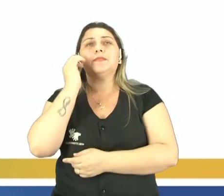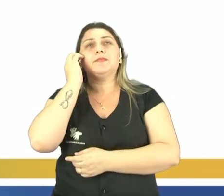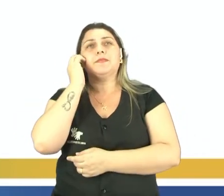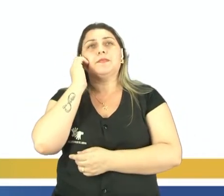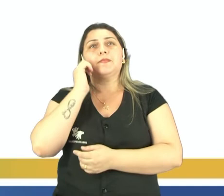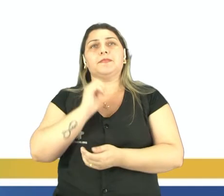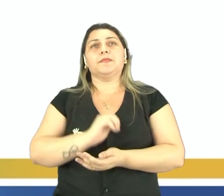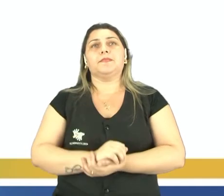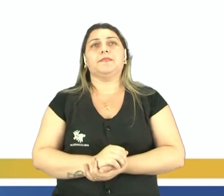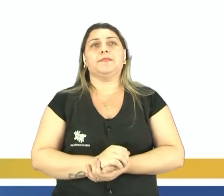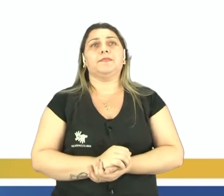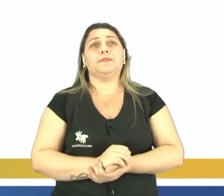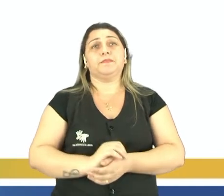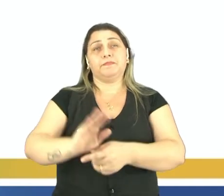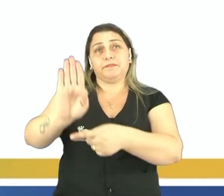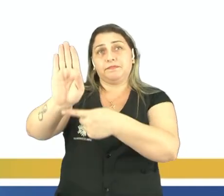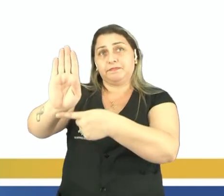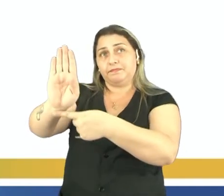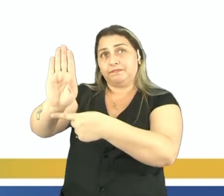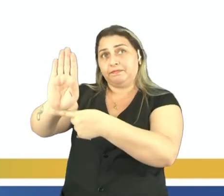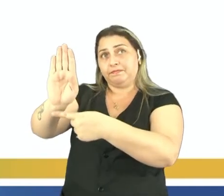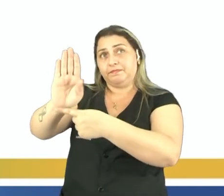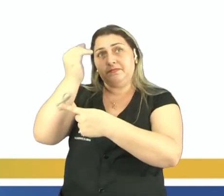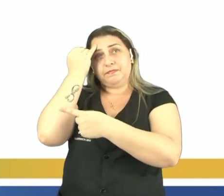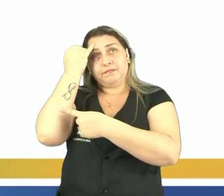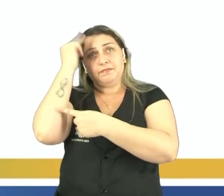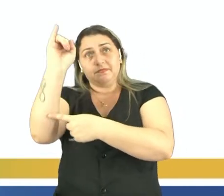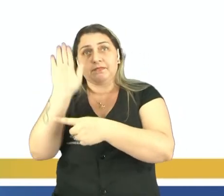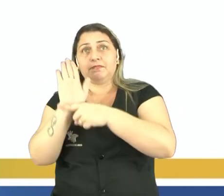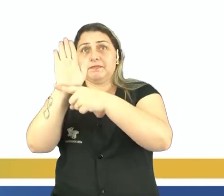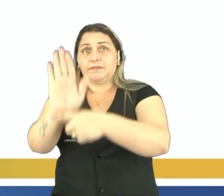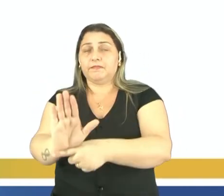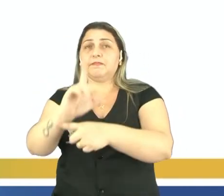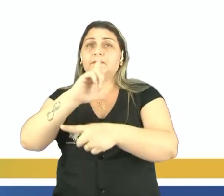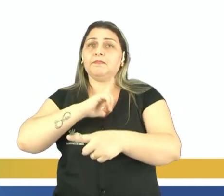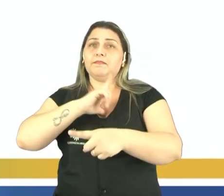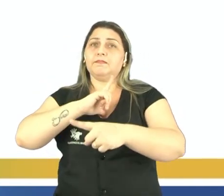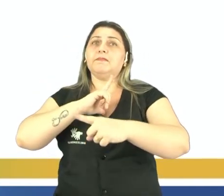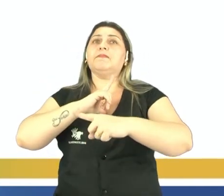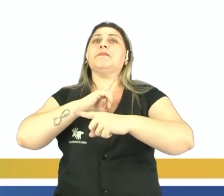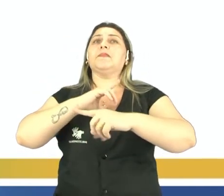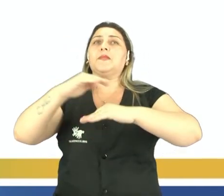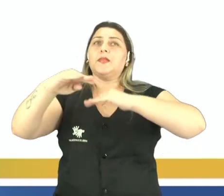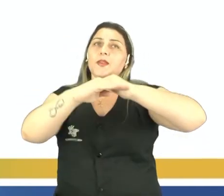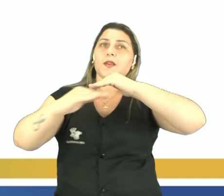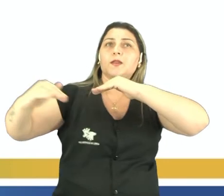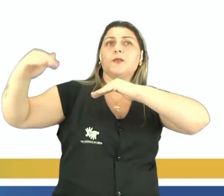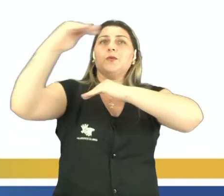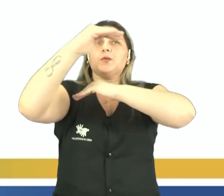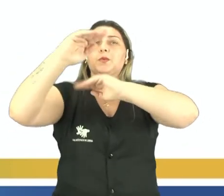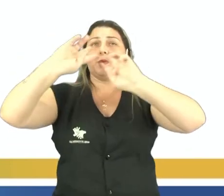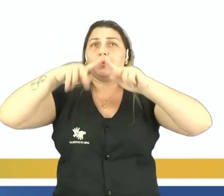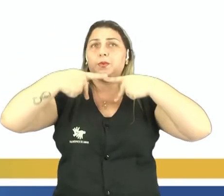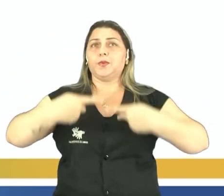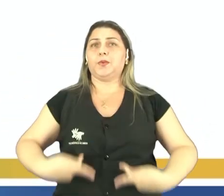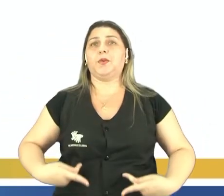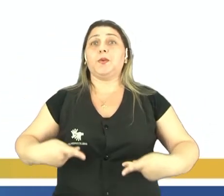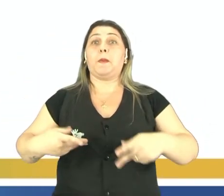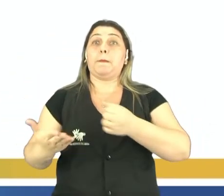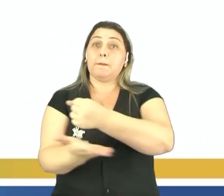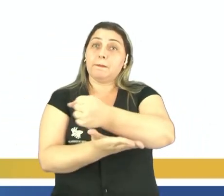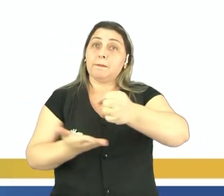observar. Então, vamos ver que seria a letra B, né? O racismo, ele representa a ideia